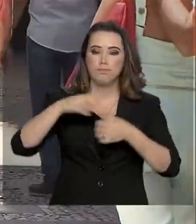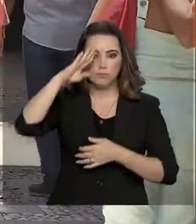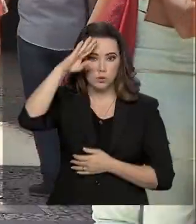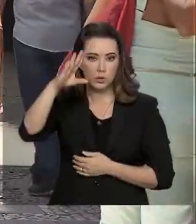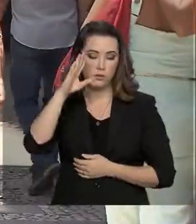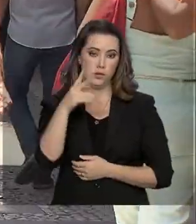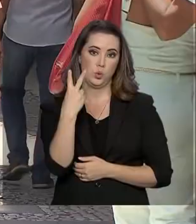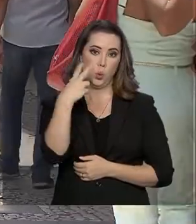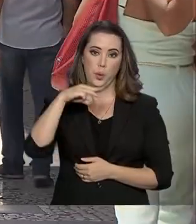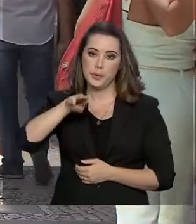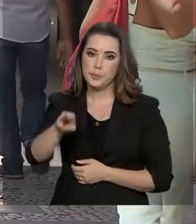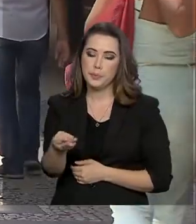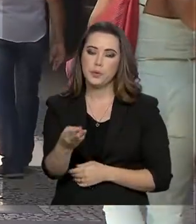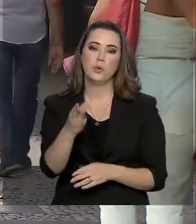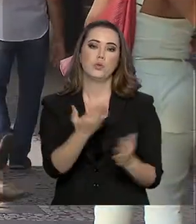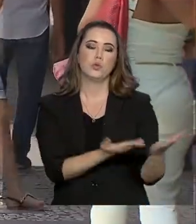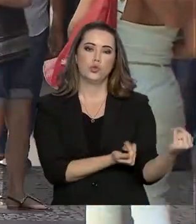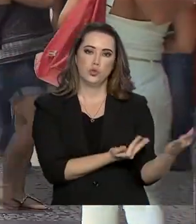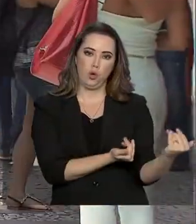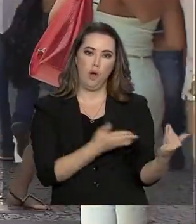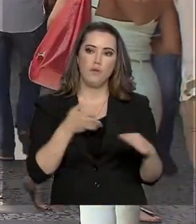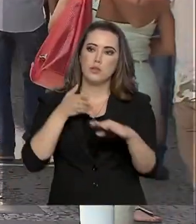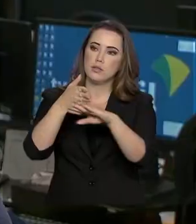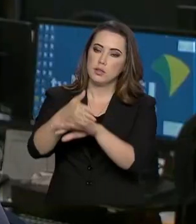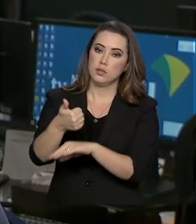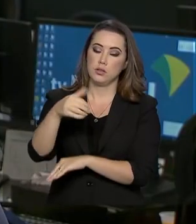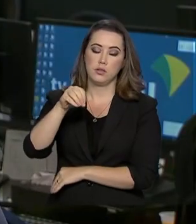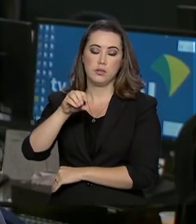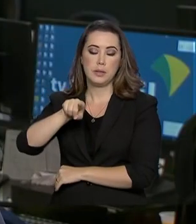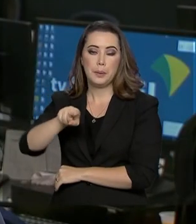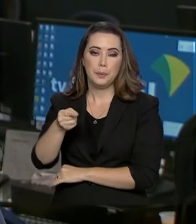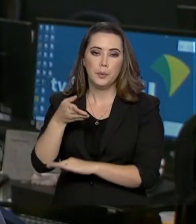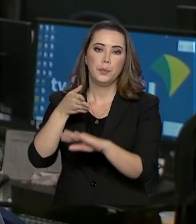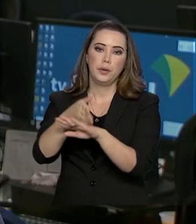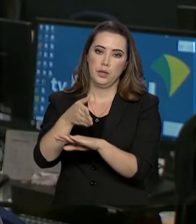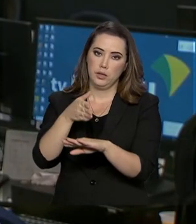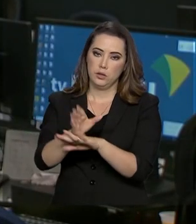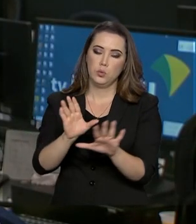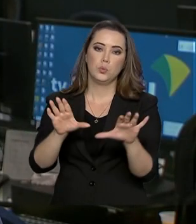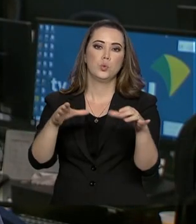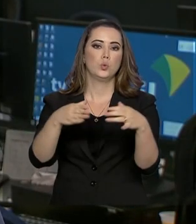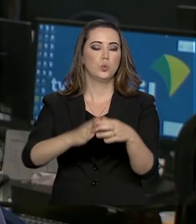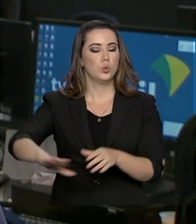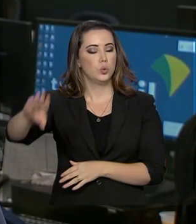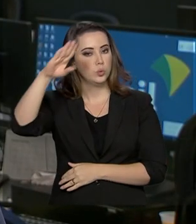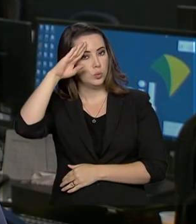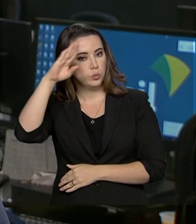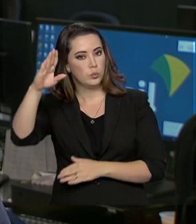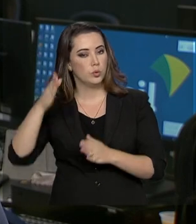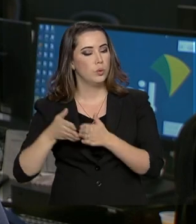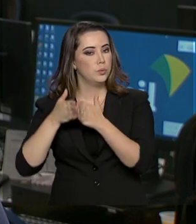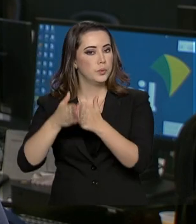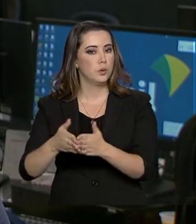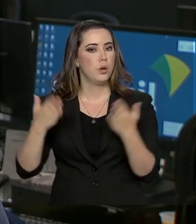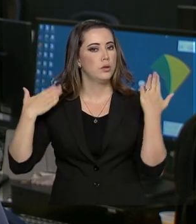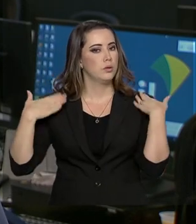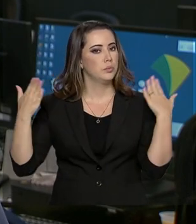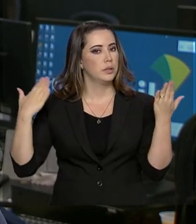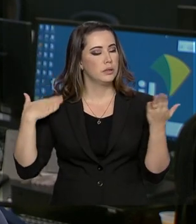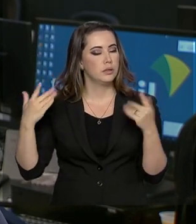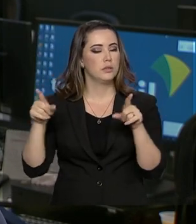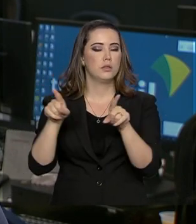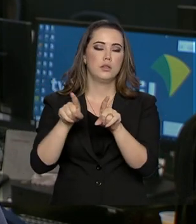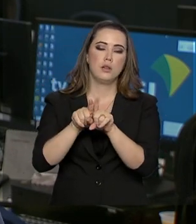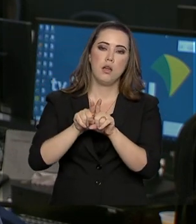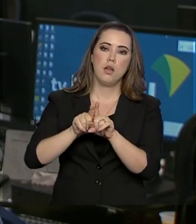o alistamento. 100 mil devem ser incorporados em organizações militares da Marinha, do Exército ou da Aeronáutica.